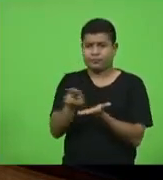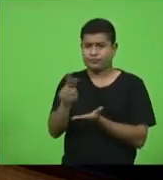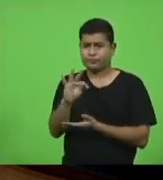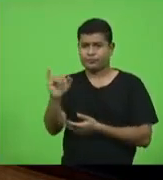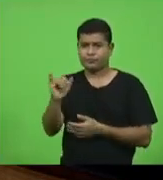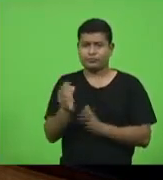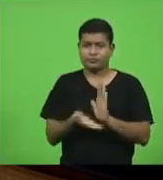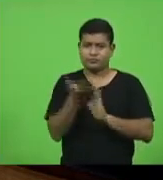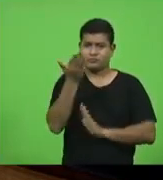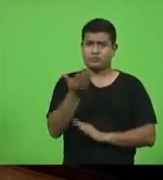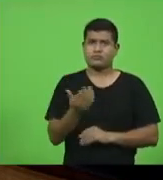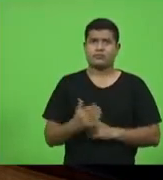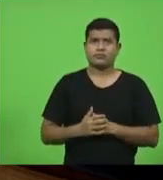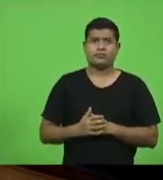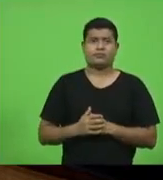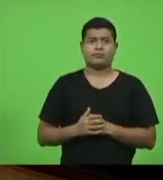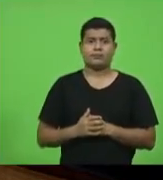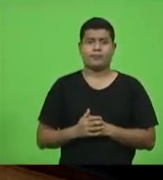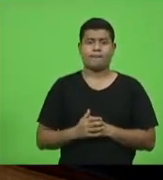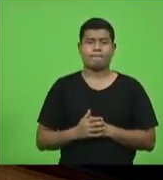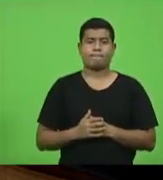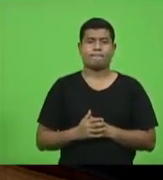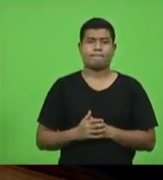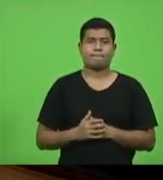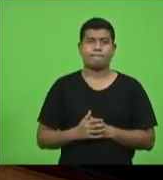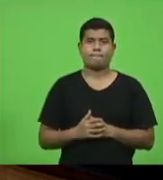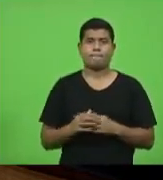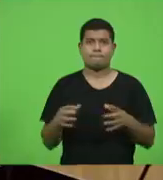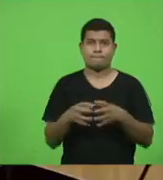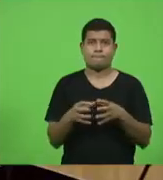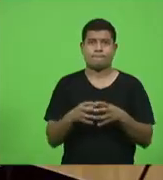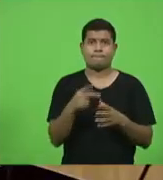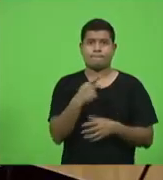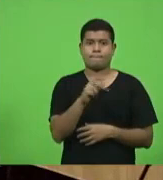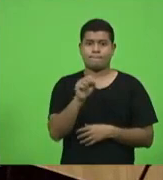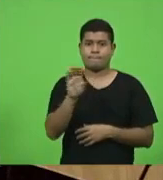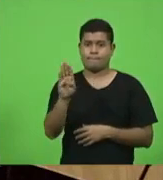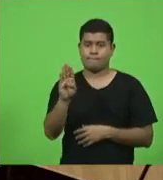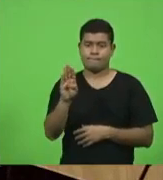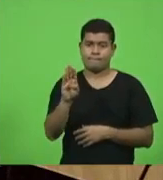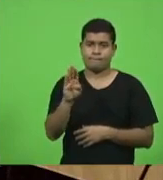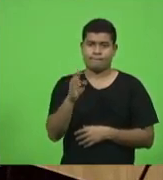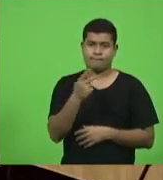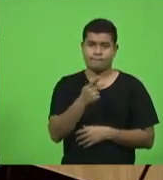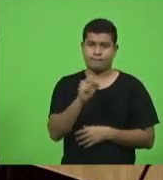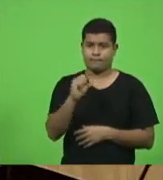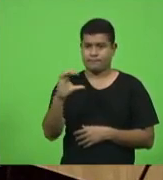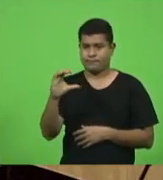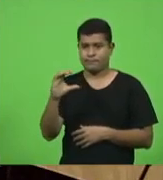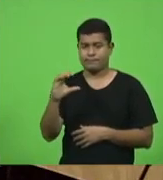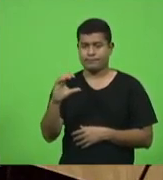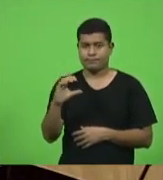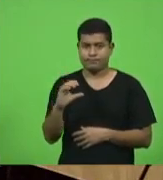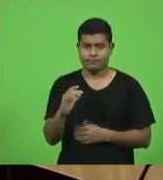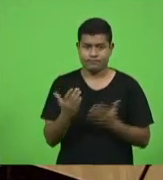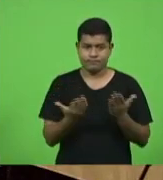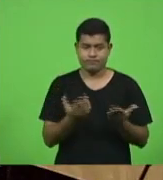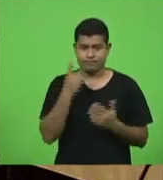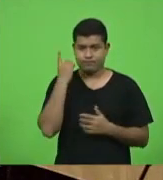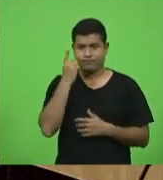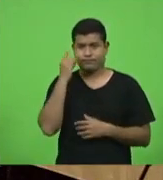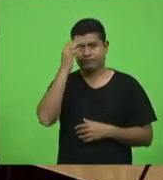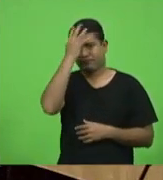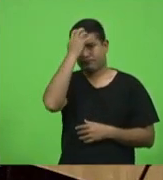desta pandemia bloco PSD PSC deputado Ismael por nove